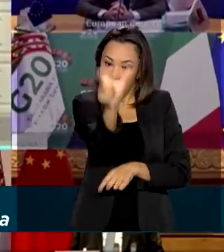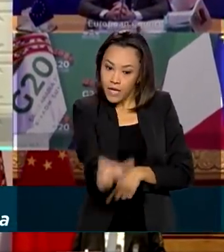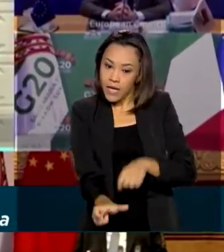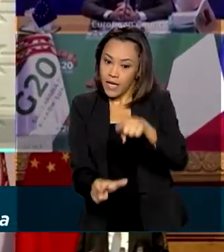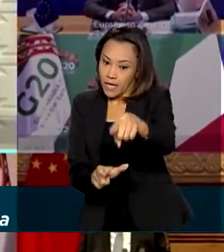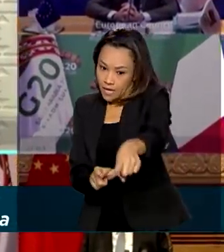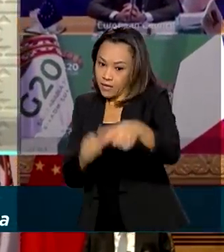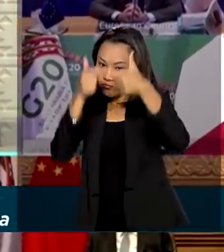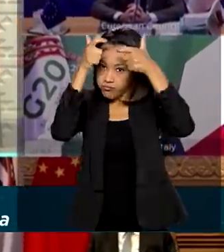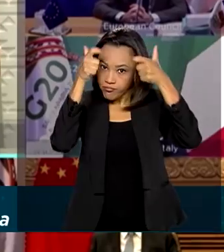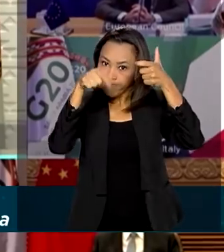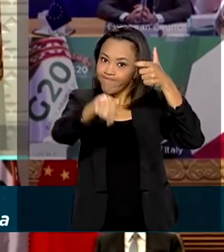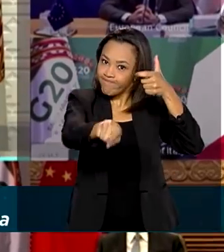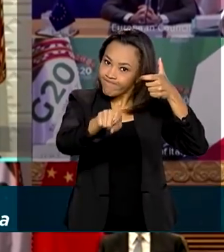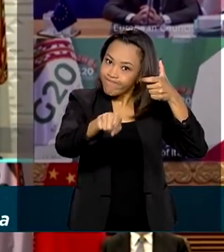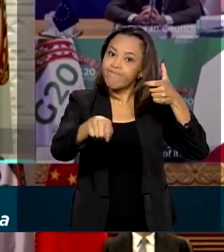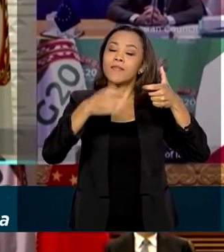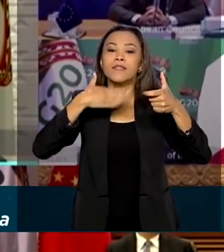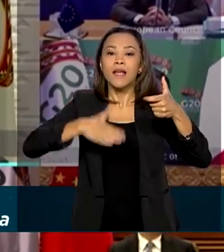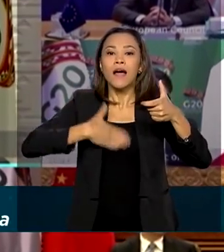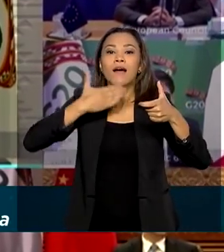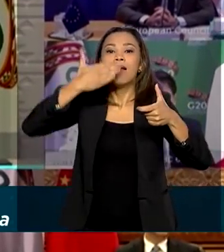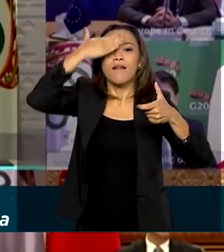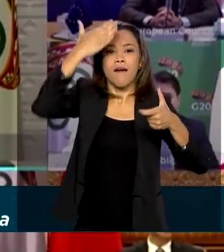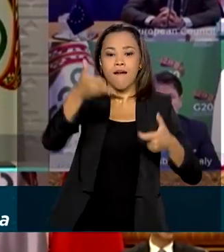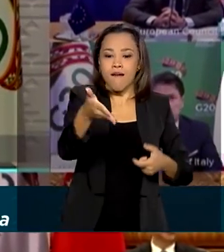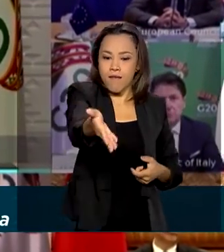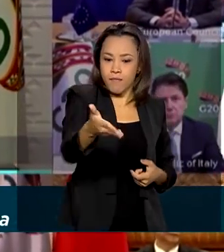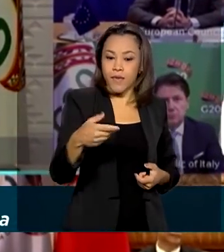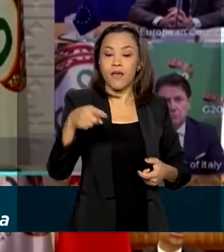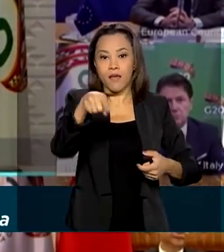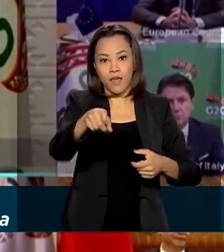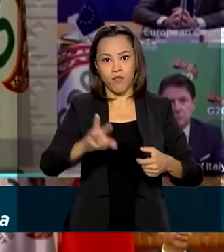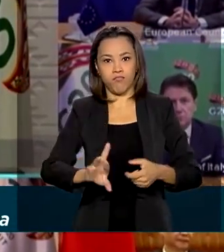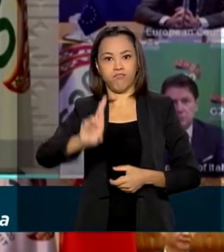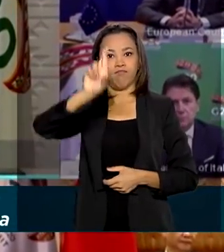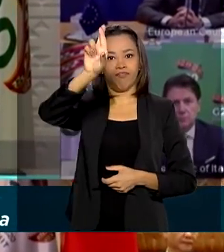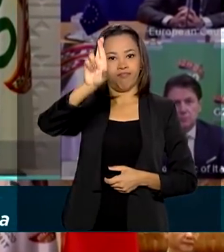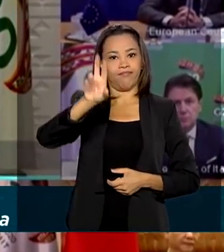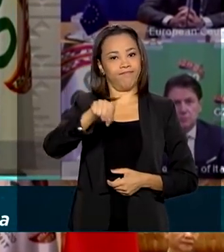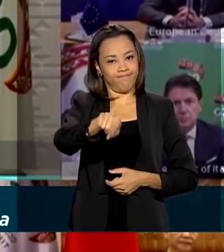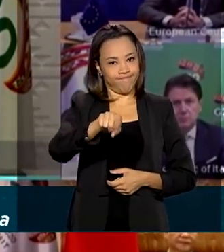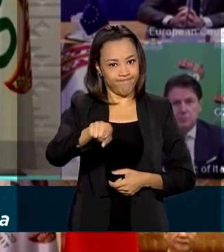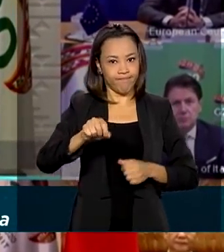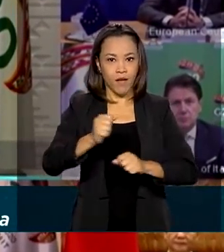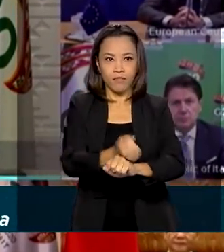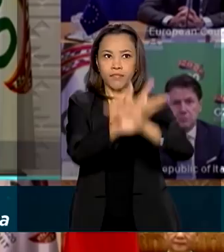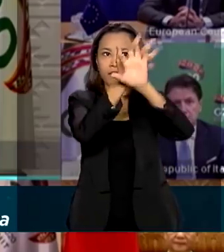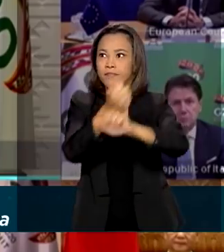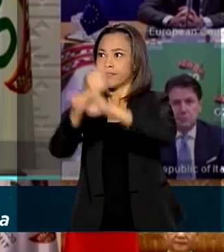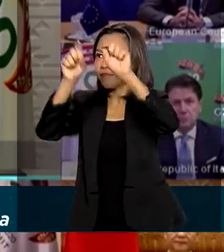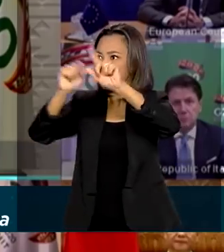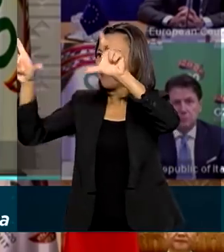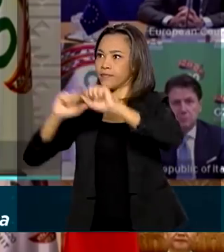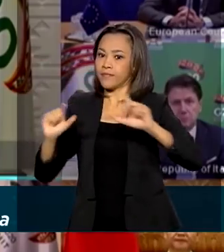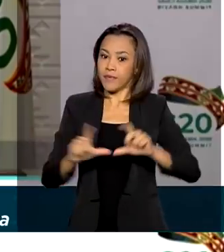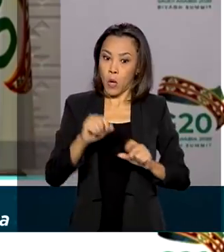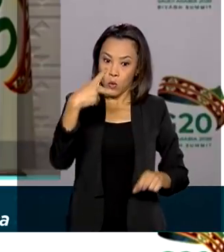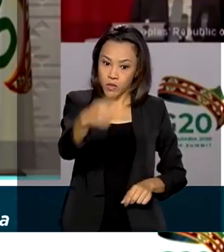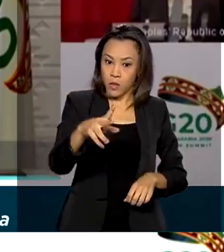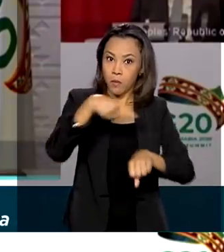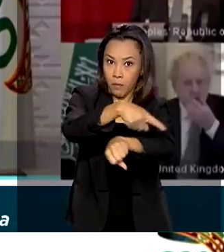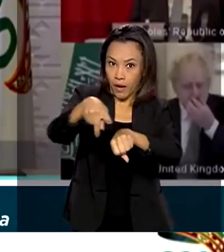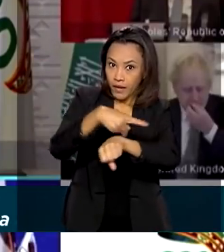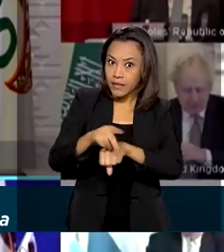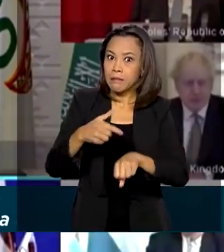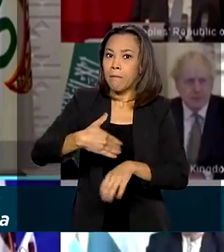Abdulaziz, governante da Arábia Saudita, que sediou o encontro por videoconferência, disse que o país vai alocar mais de